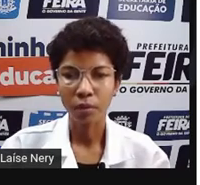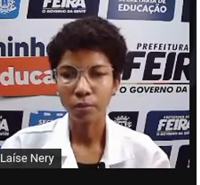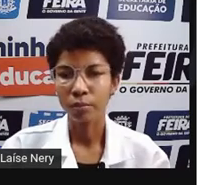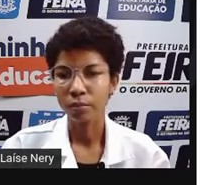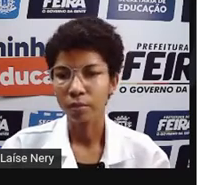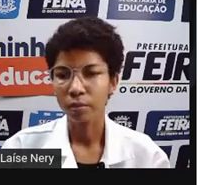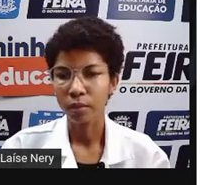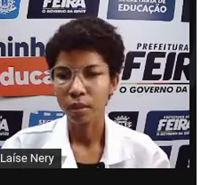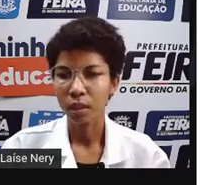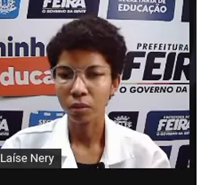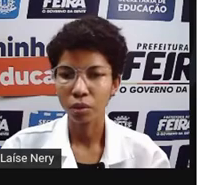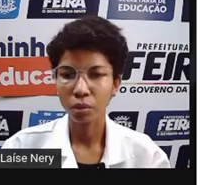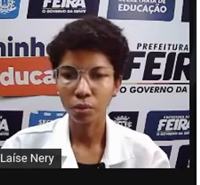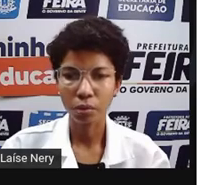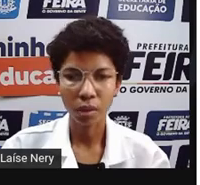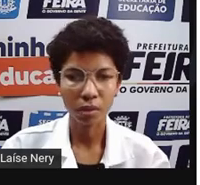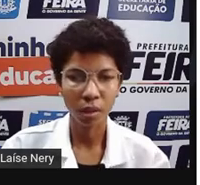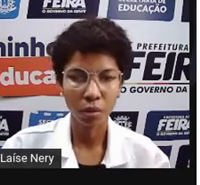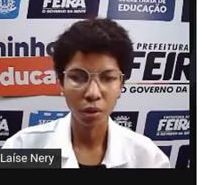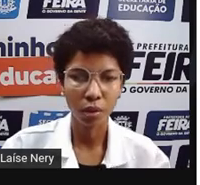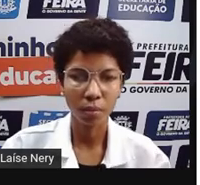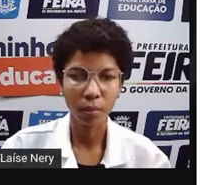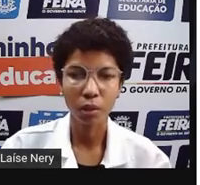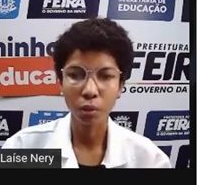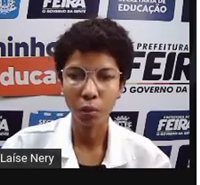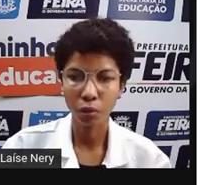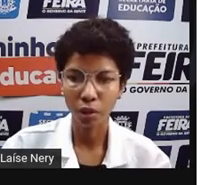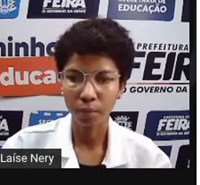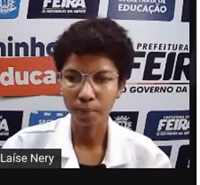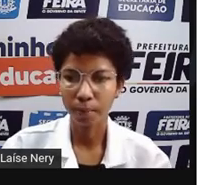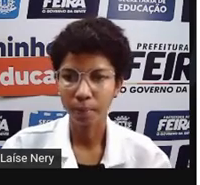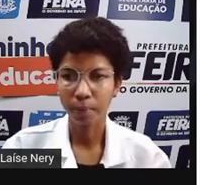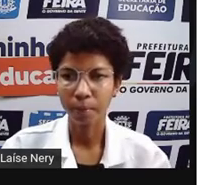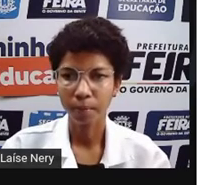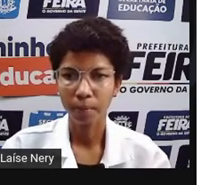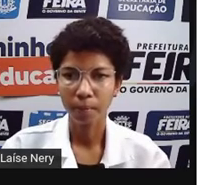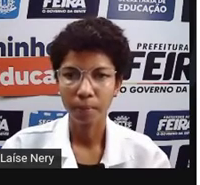Inmetro, que é o Instituto Nacional de Meteorologia.